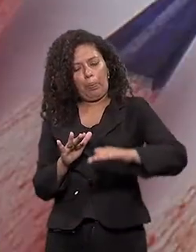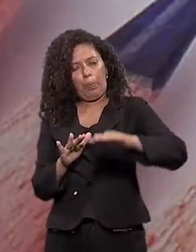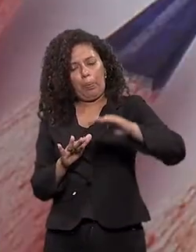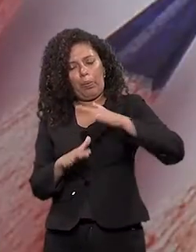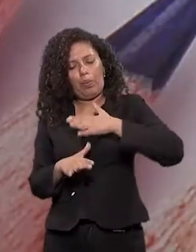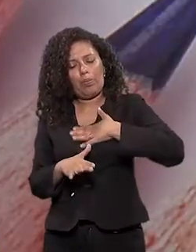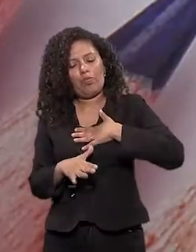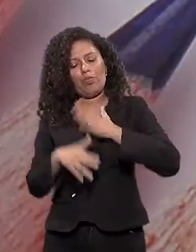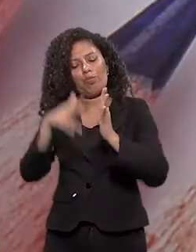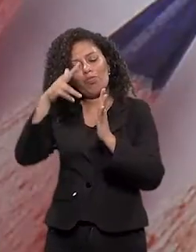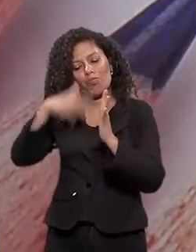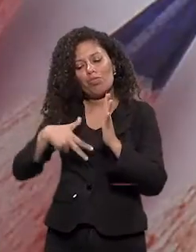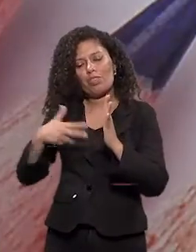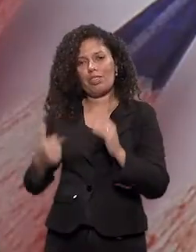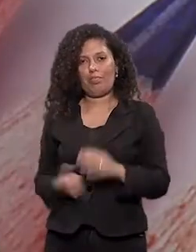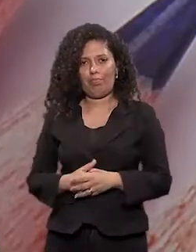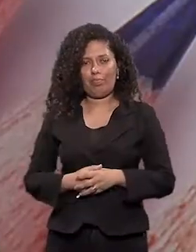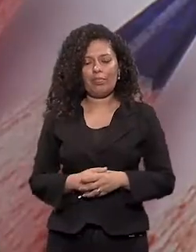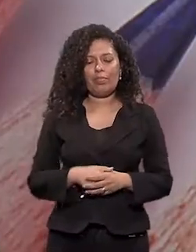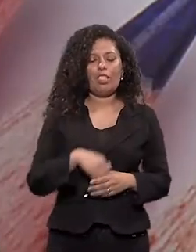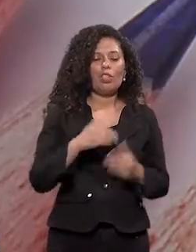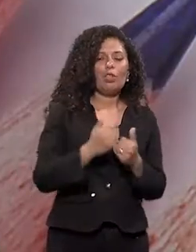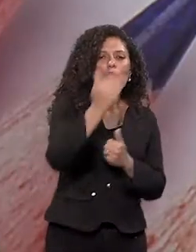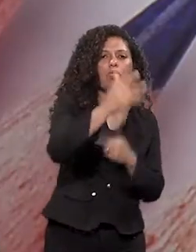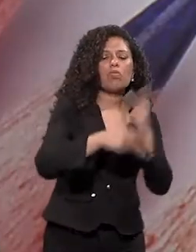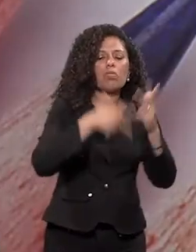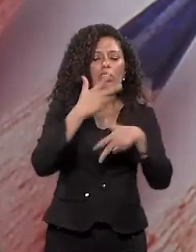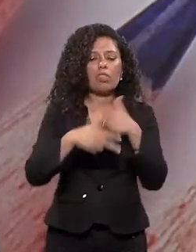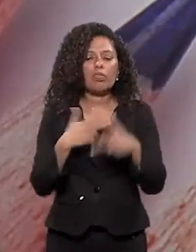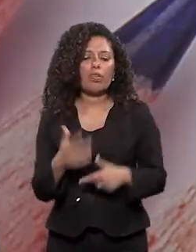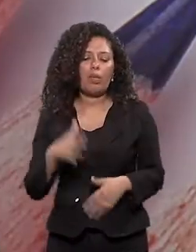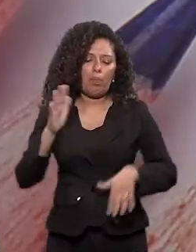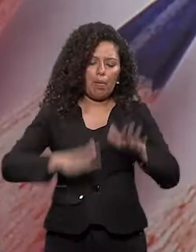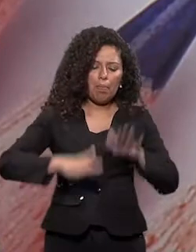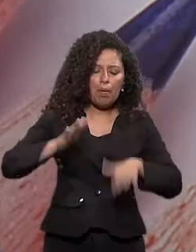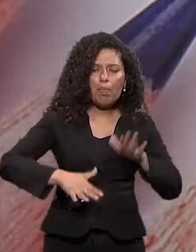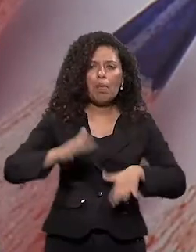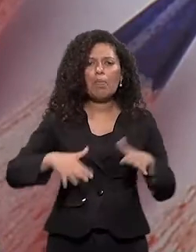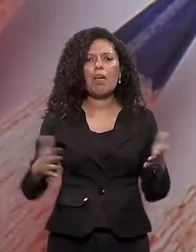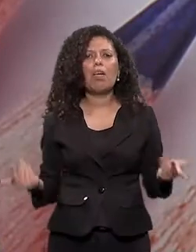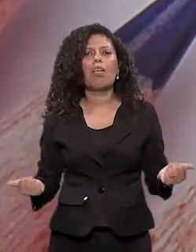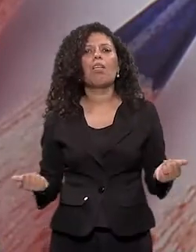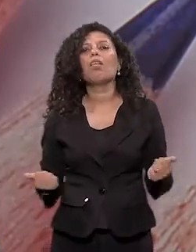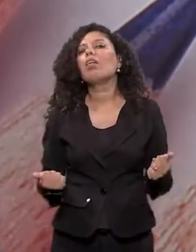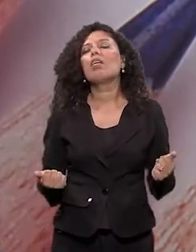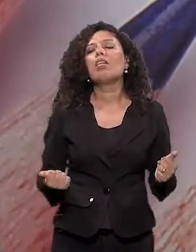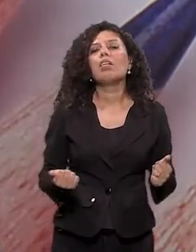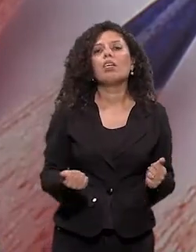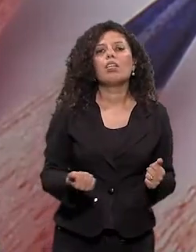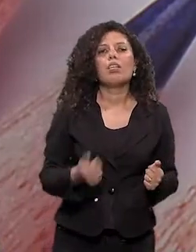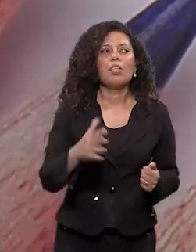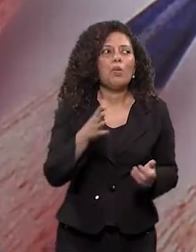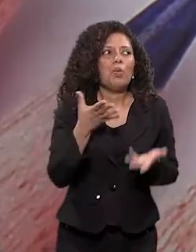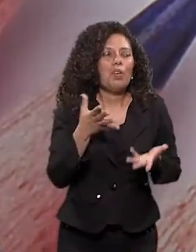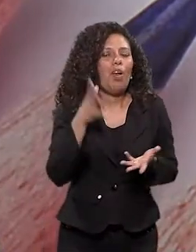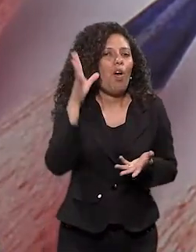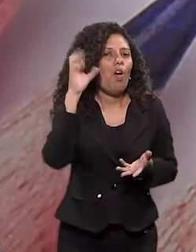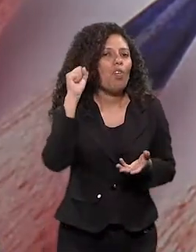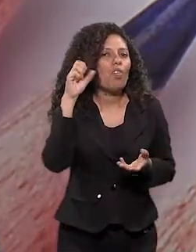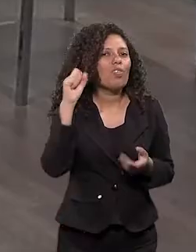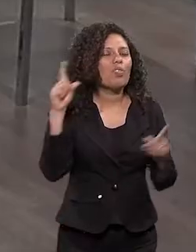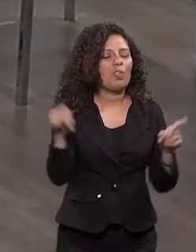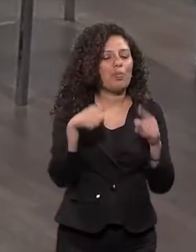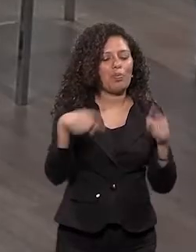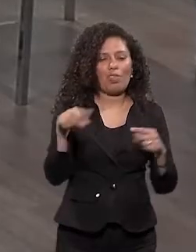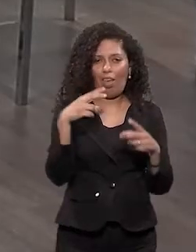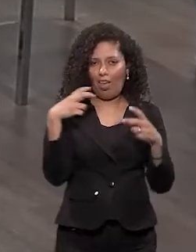falaram assim, não, a gente é mais percussionista, então a gente não... Vocês não cantam, não podem cantar um trechinho dessas músicas? Porque eu fiquei curiosa. É, eu não sou